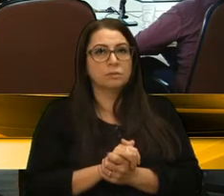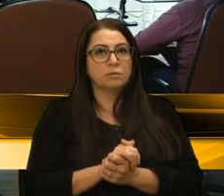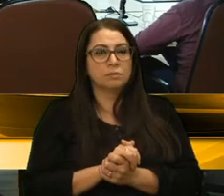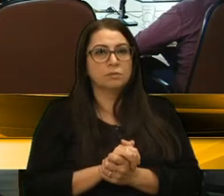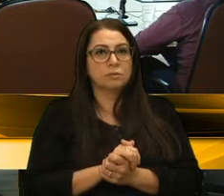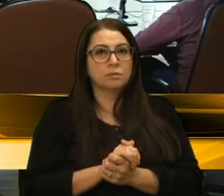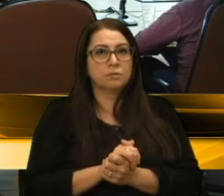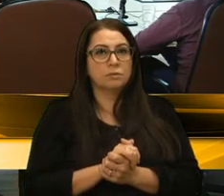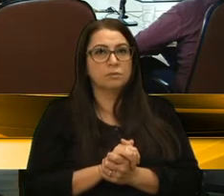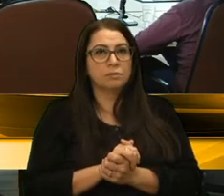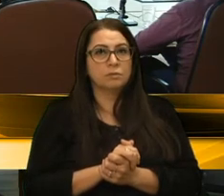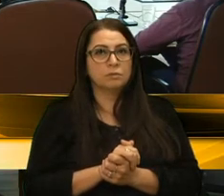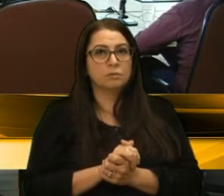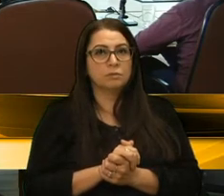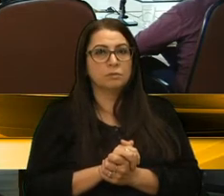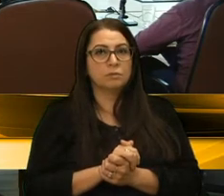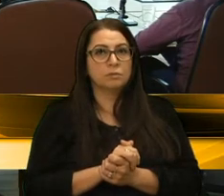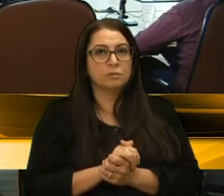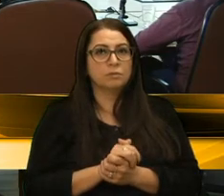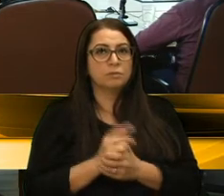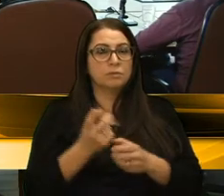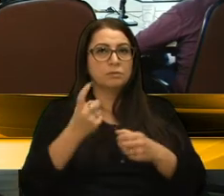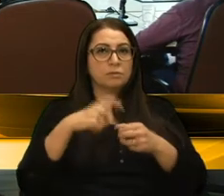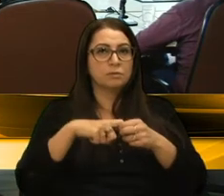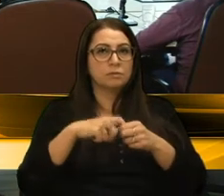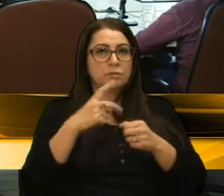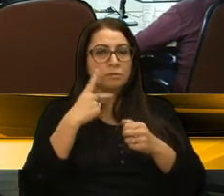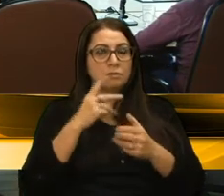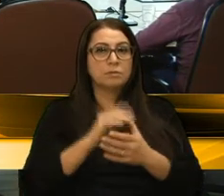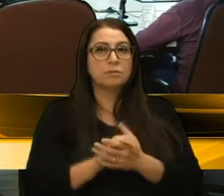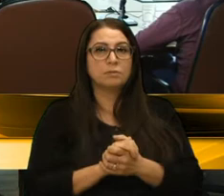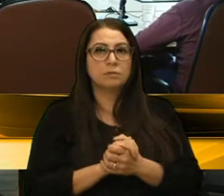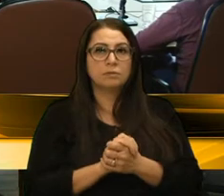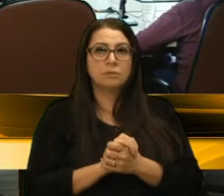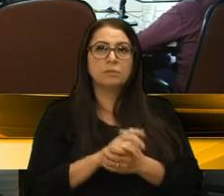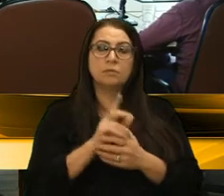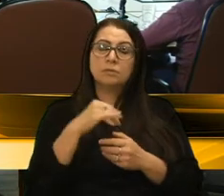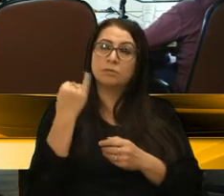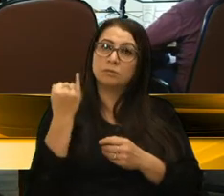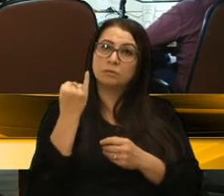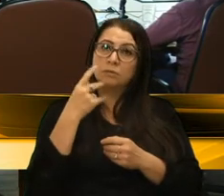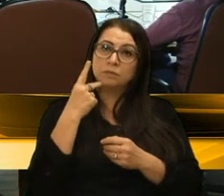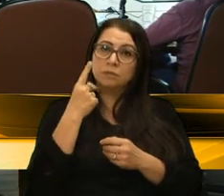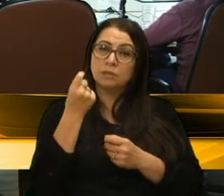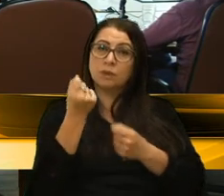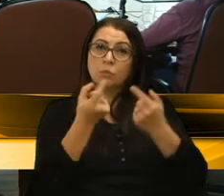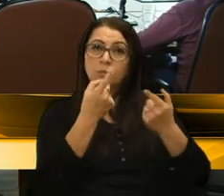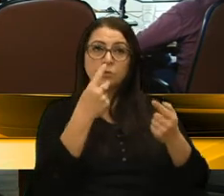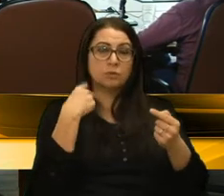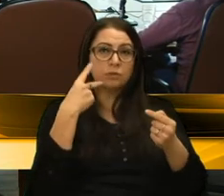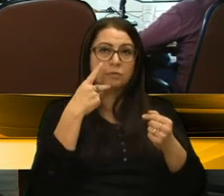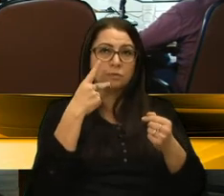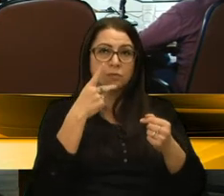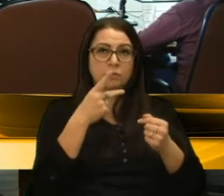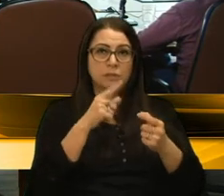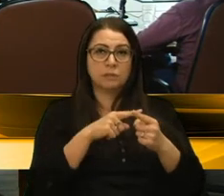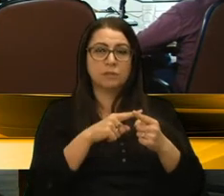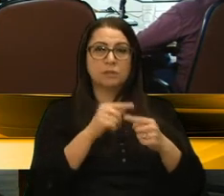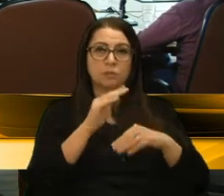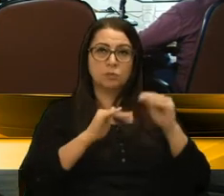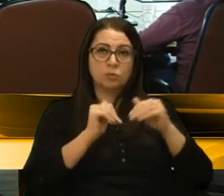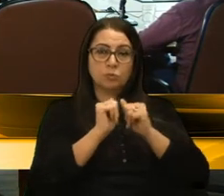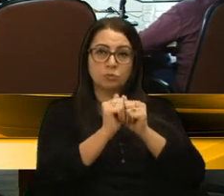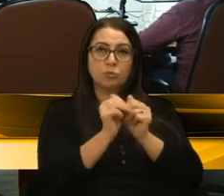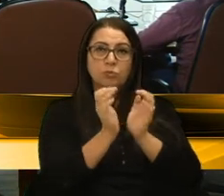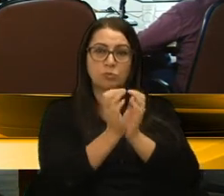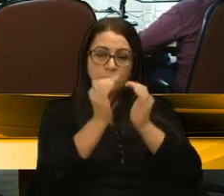Então, agora retomando, porque eu estava... E aí é importante dizer que alguns vereadores disseram, assim foi construído coletivamente,